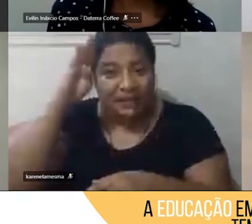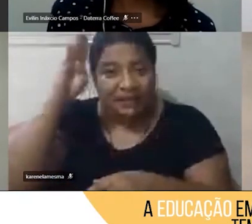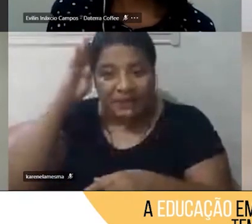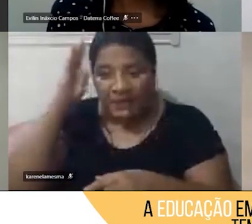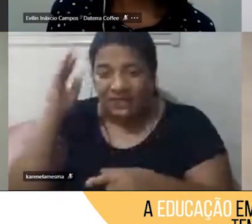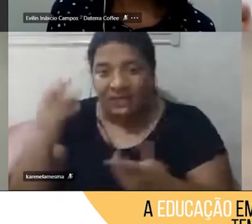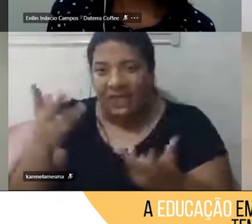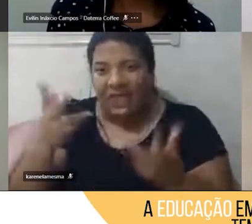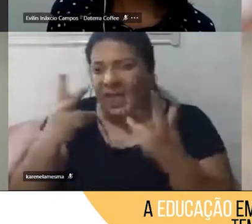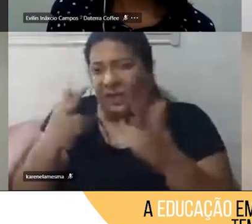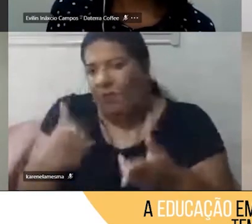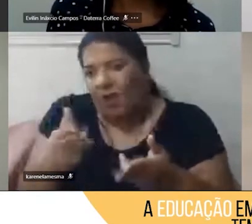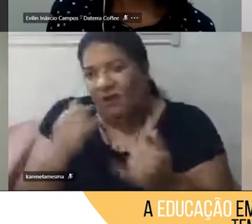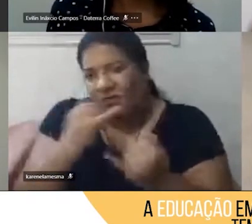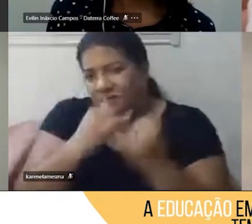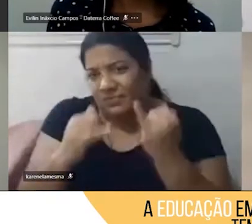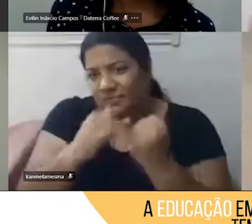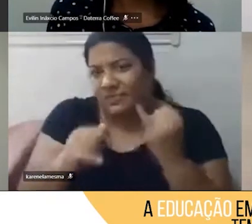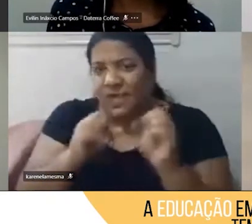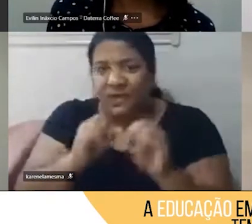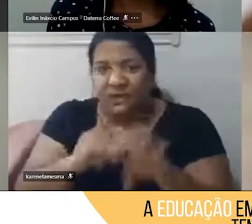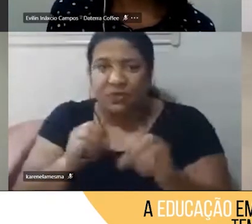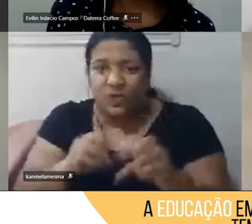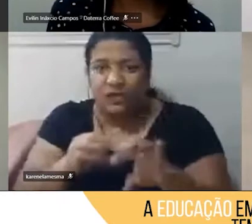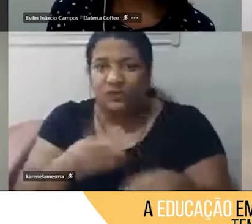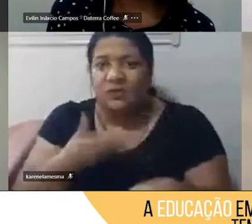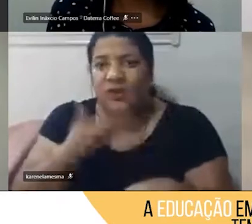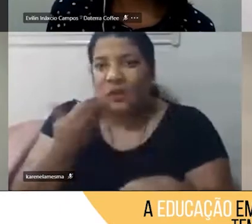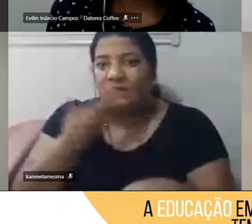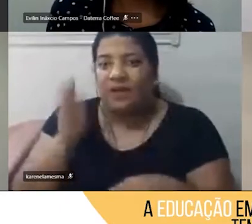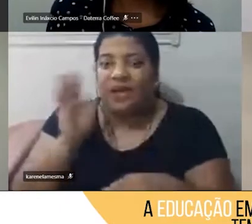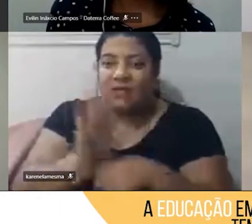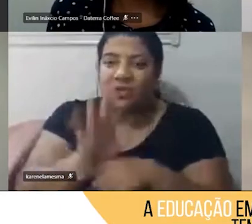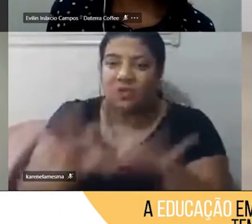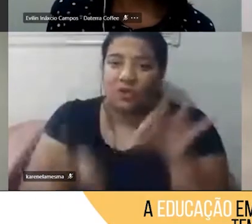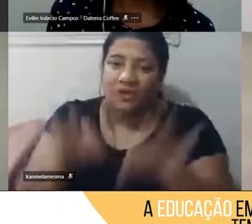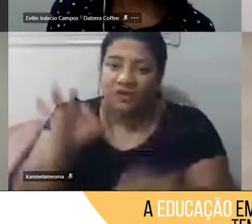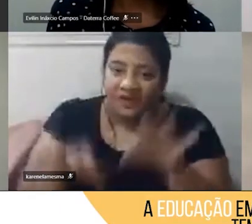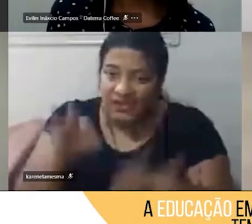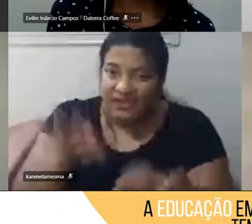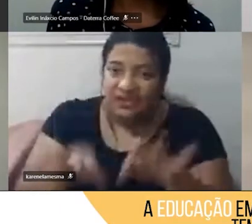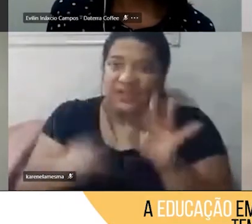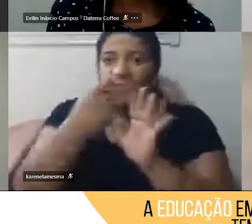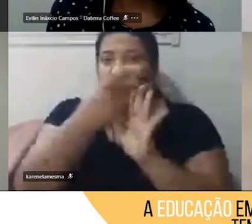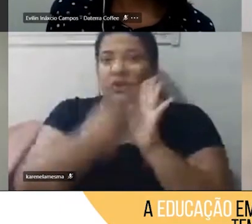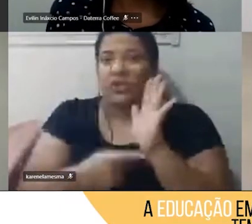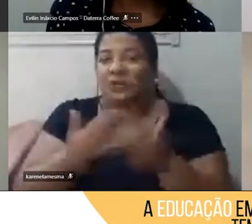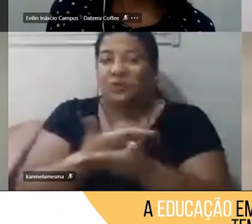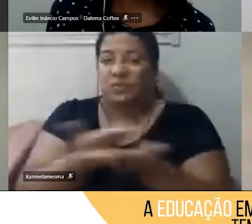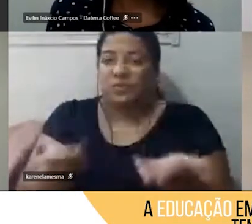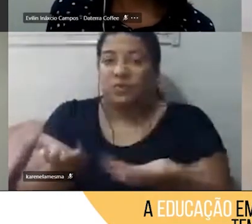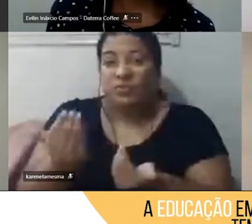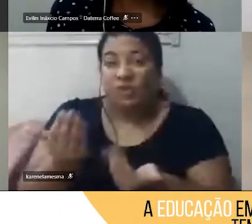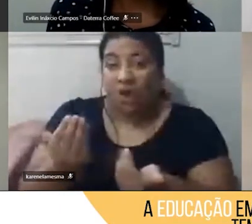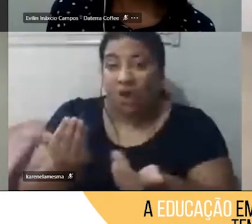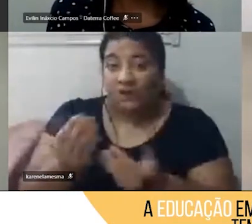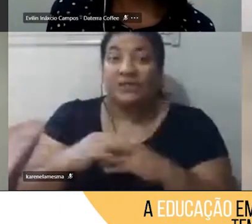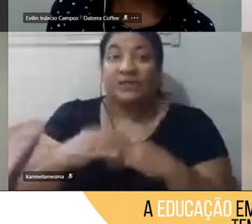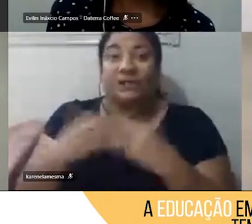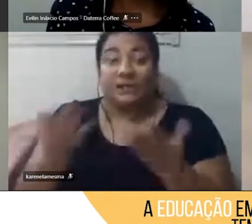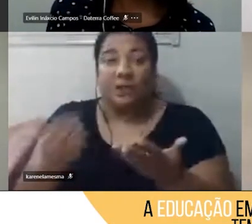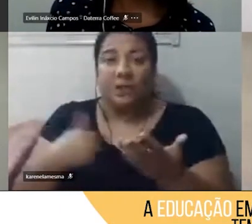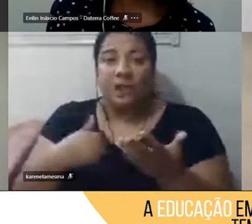educadores que facilitam as oficinas e os projetos e os desafios para todos os jovens. Então, quando eu virei monitor,